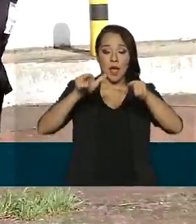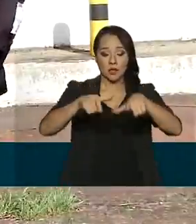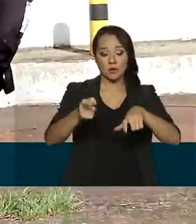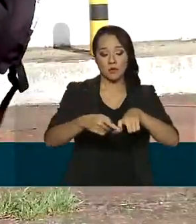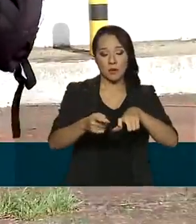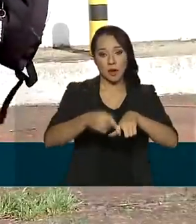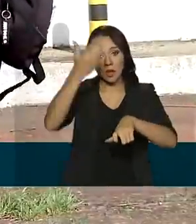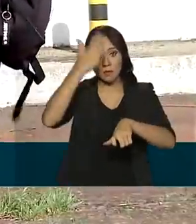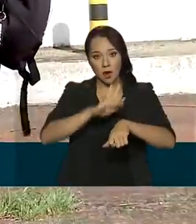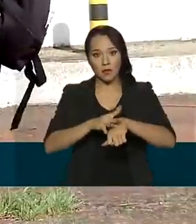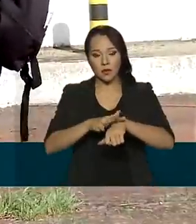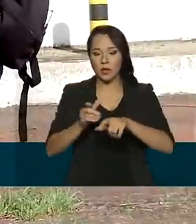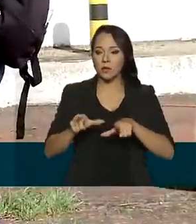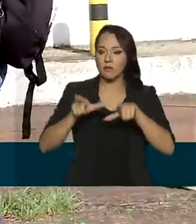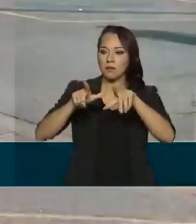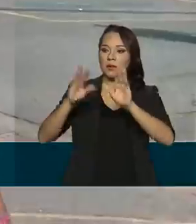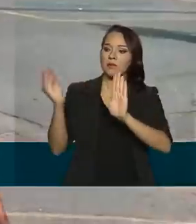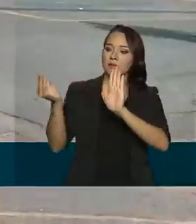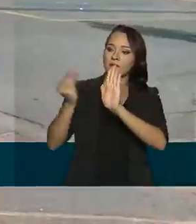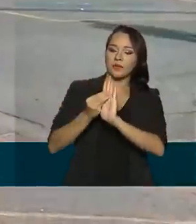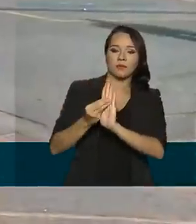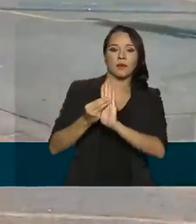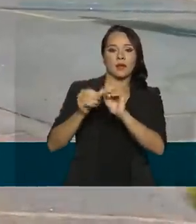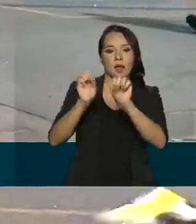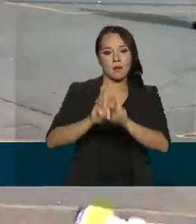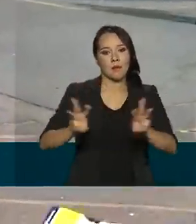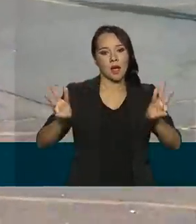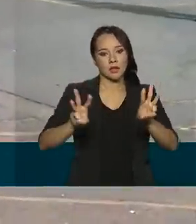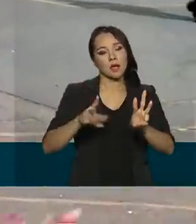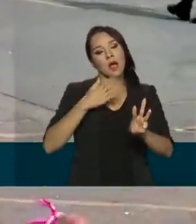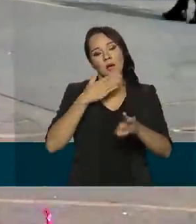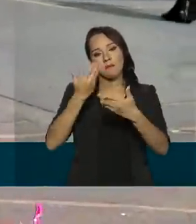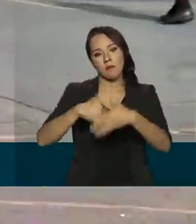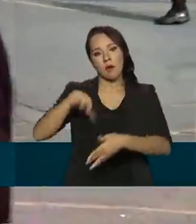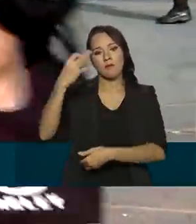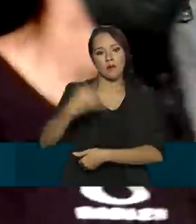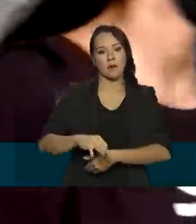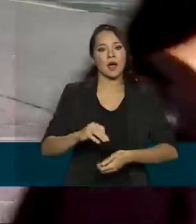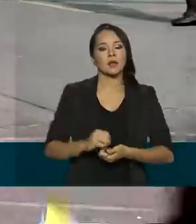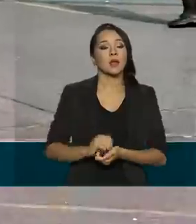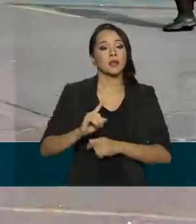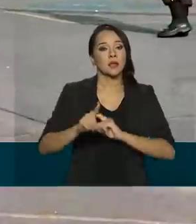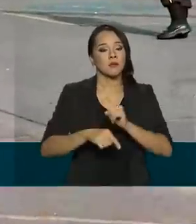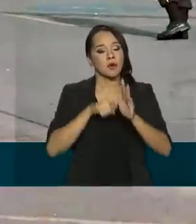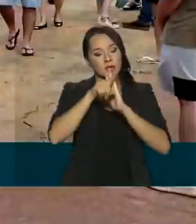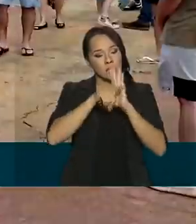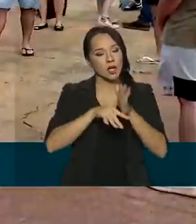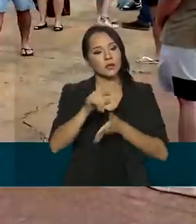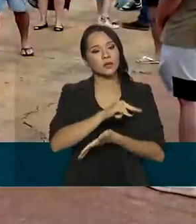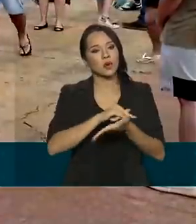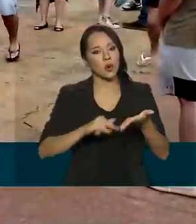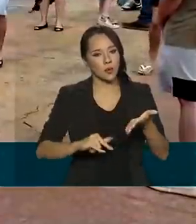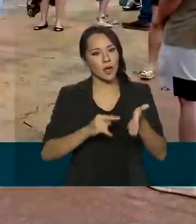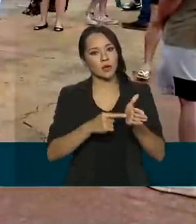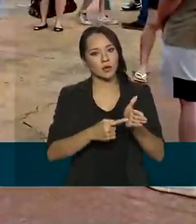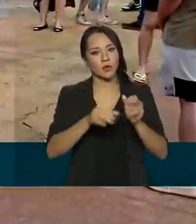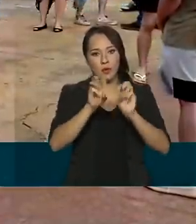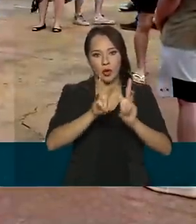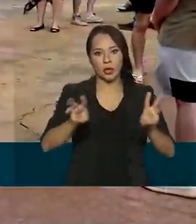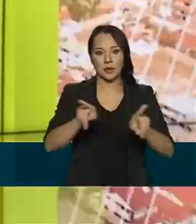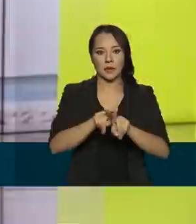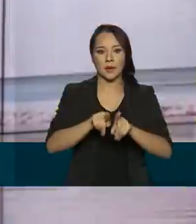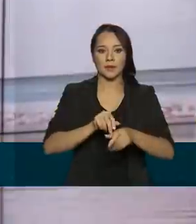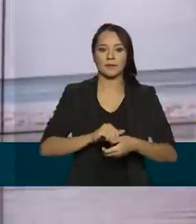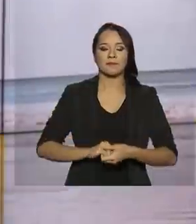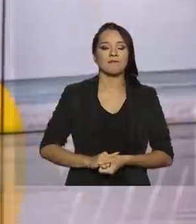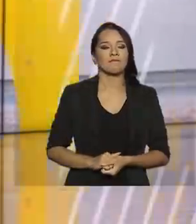comprove a doença na página do participante e a reaplicação será confirmada após a análise do documento, também no portal.